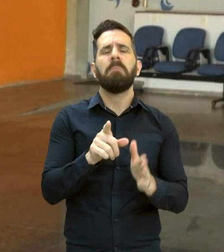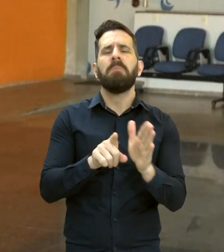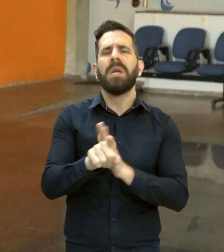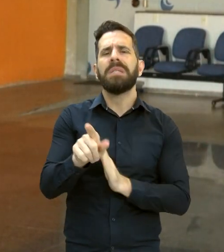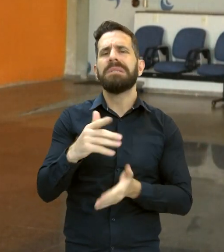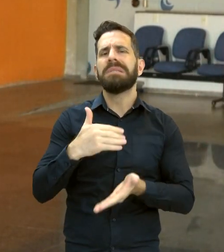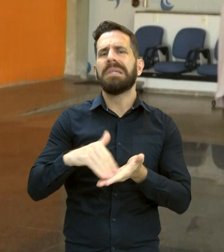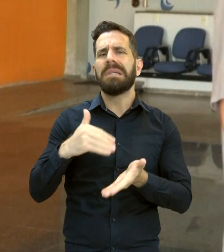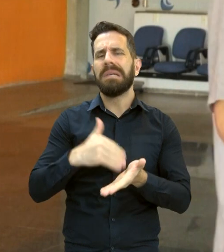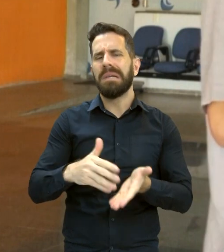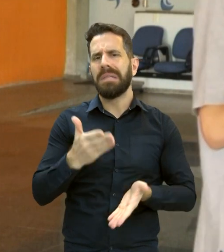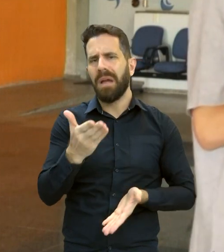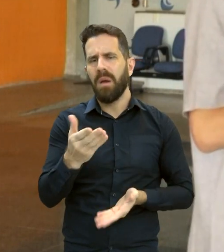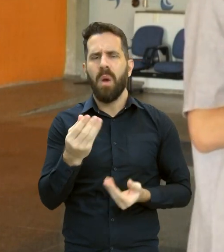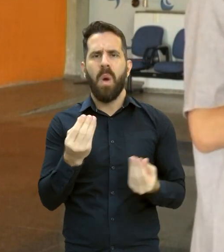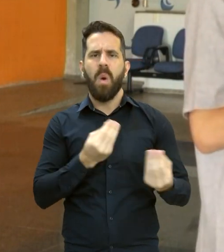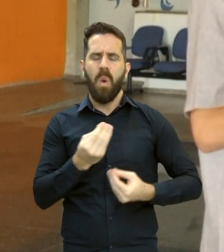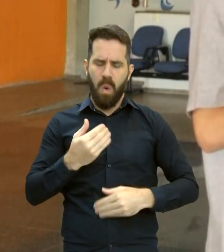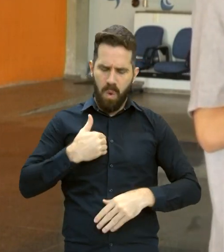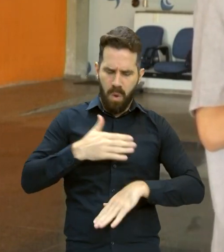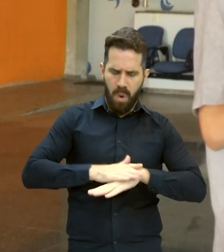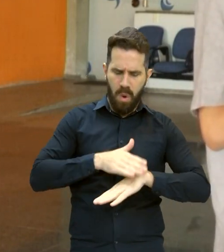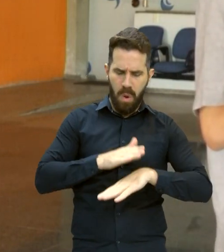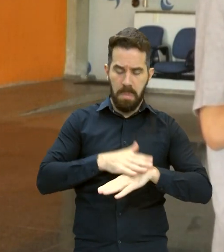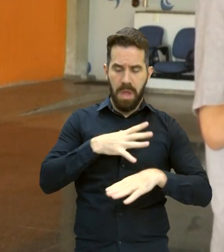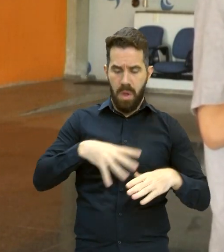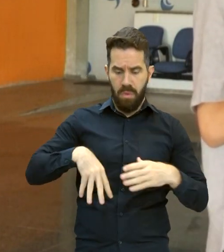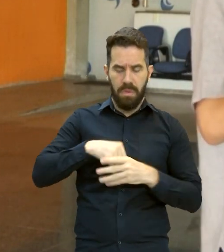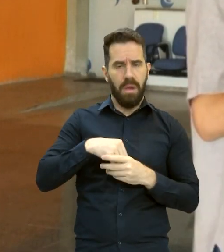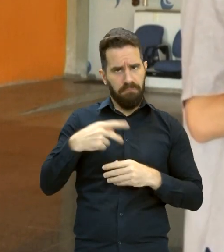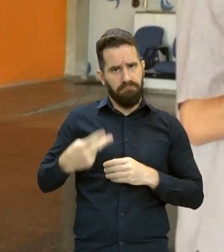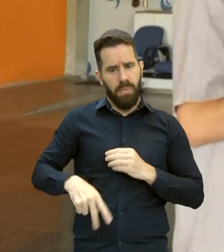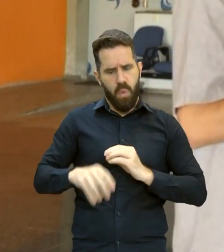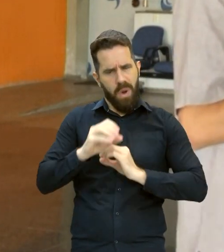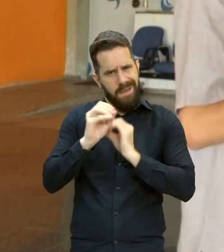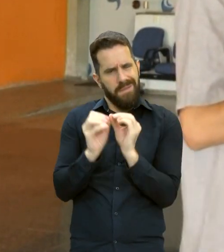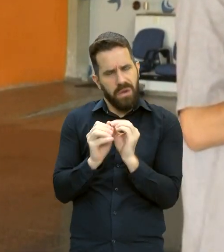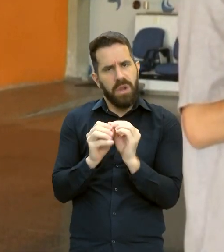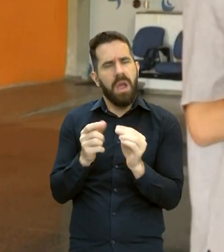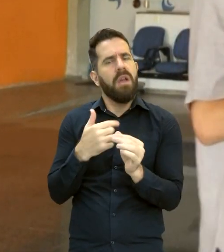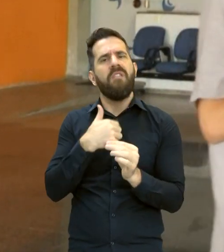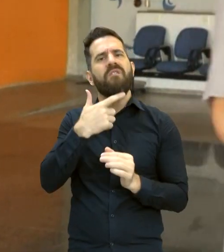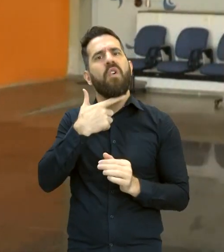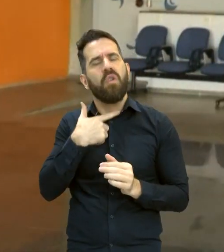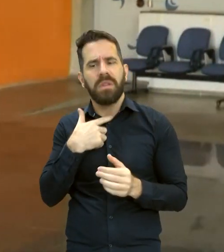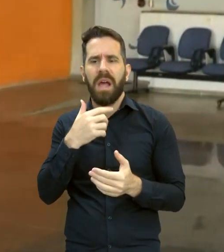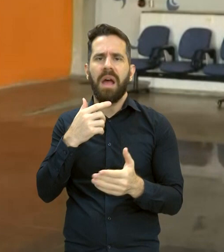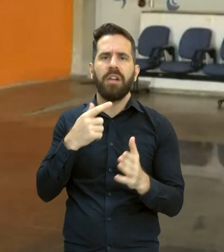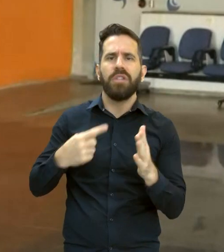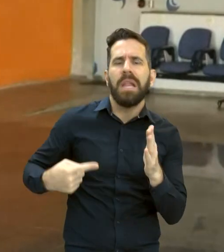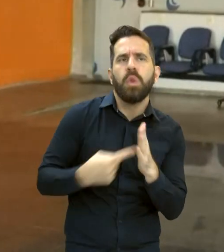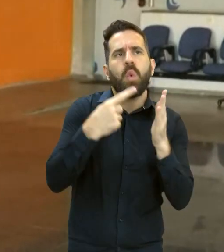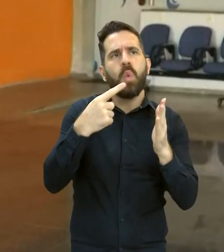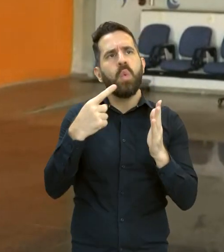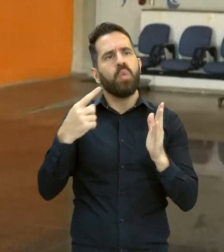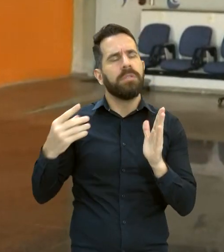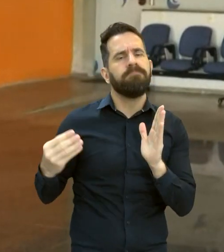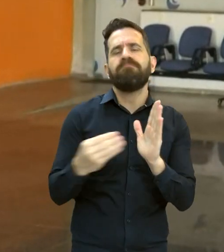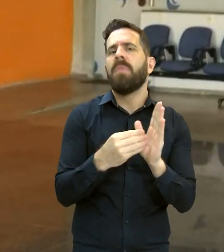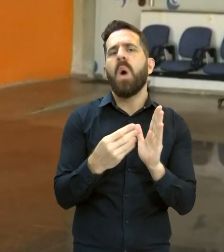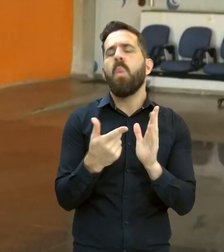universitária pode realizar o registro de uma ocorrência, se for necessário? Conta para a gente. Olha,